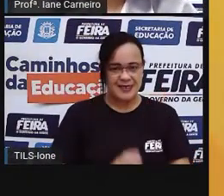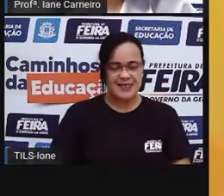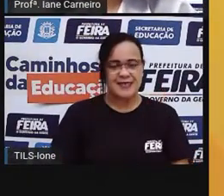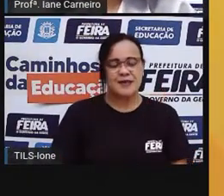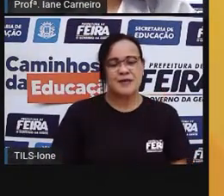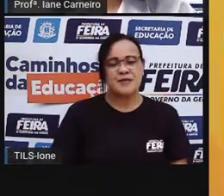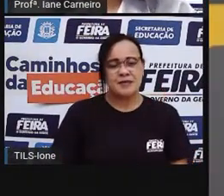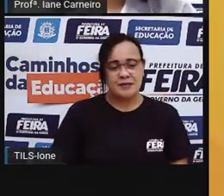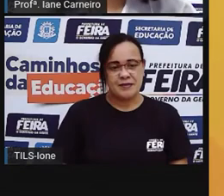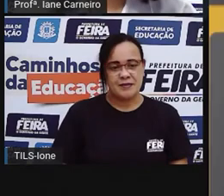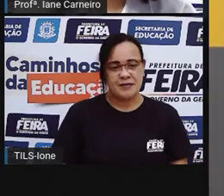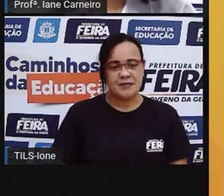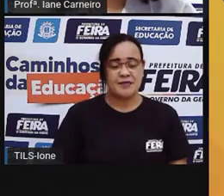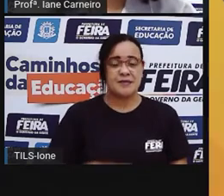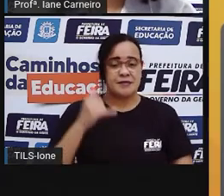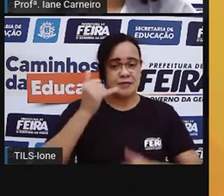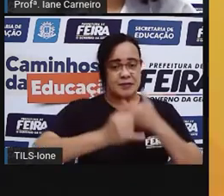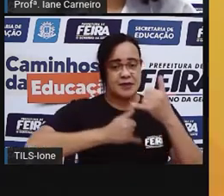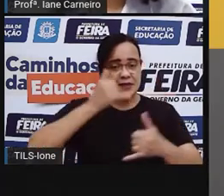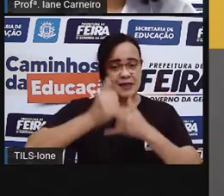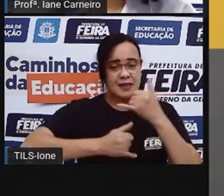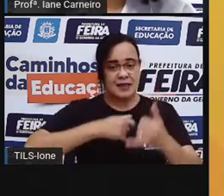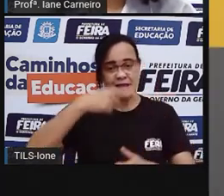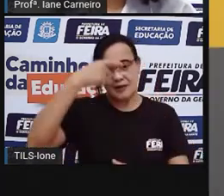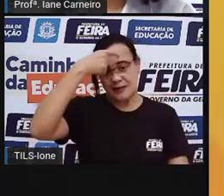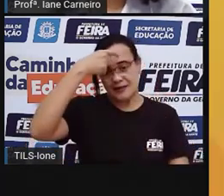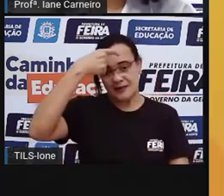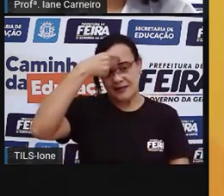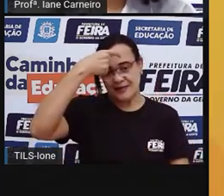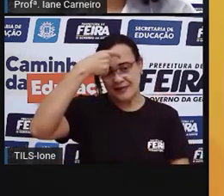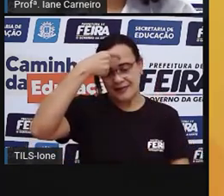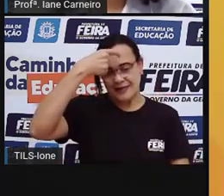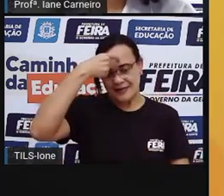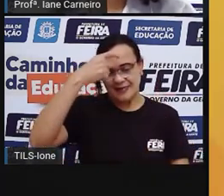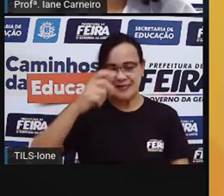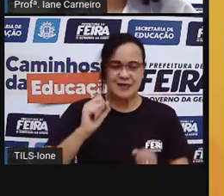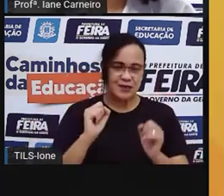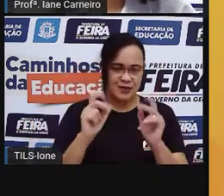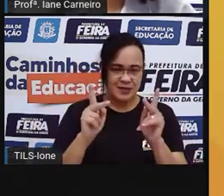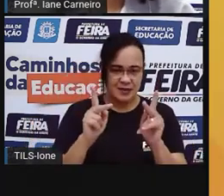Para o jogo da memória Certo?